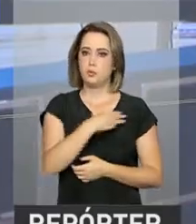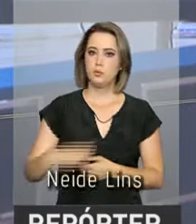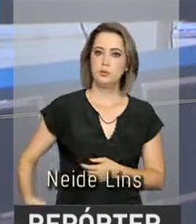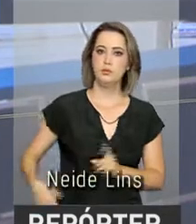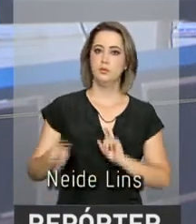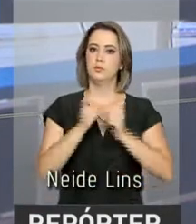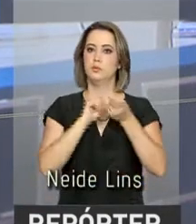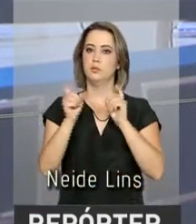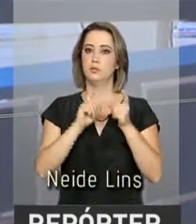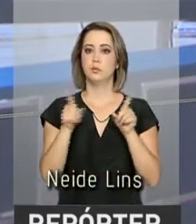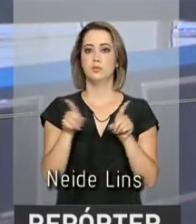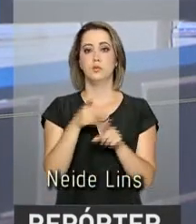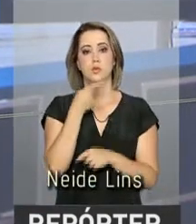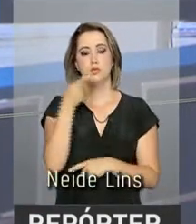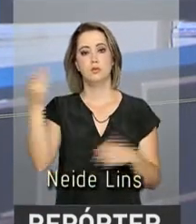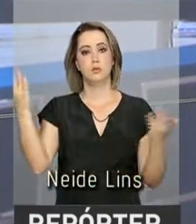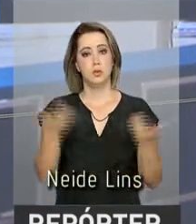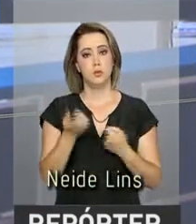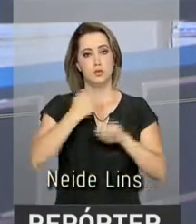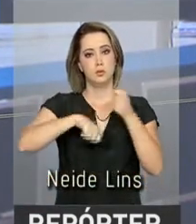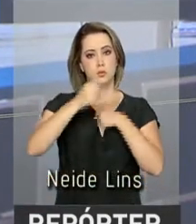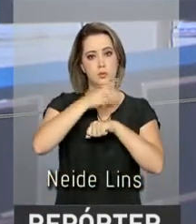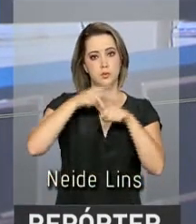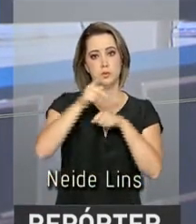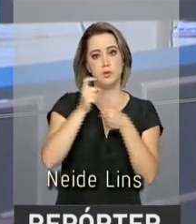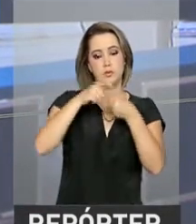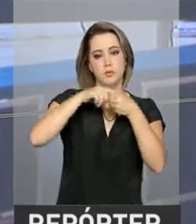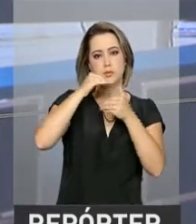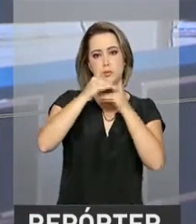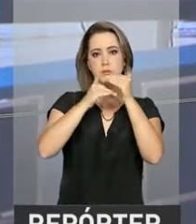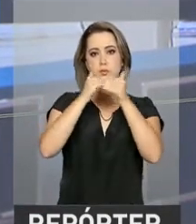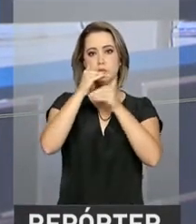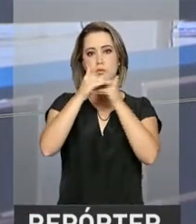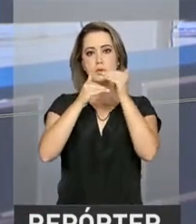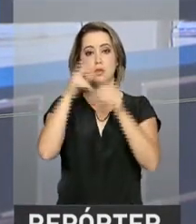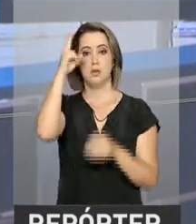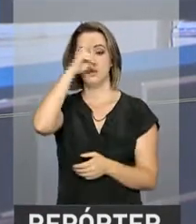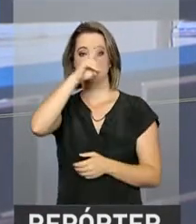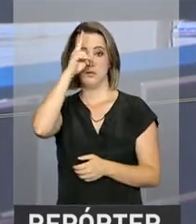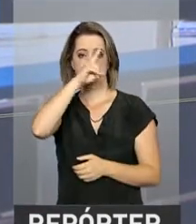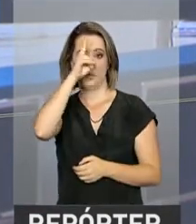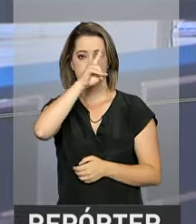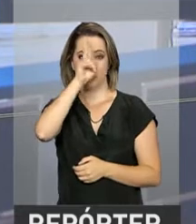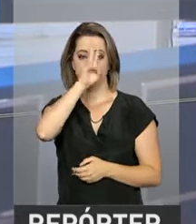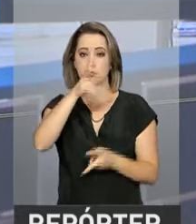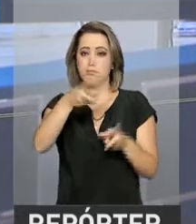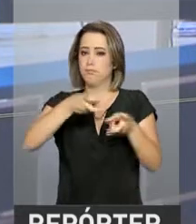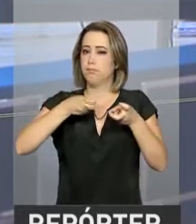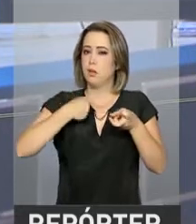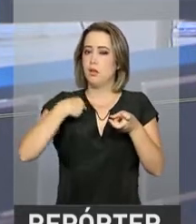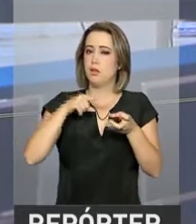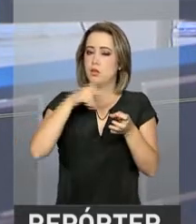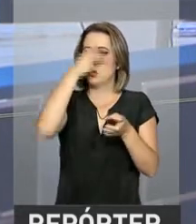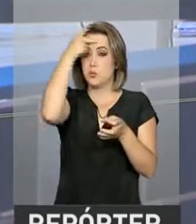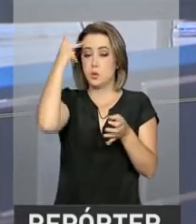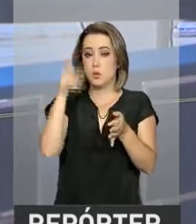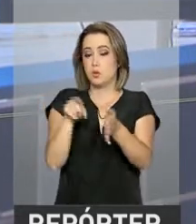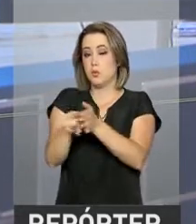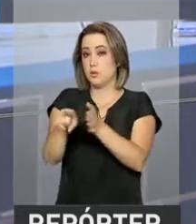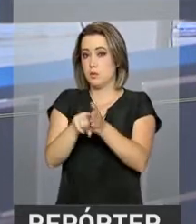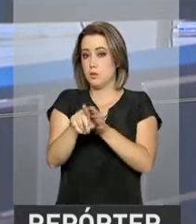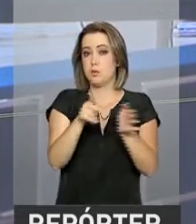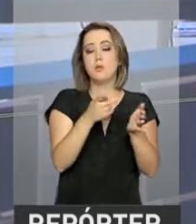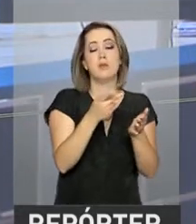ministro da Fazenda, Henrique Meirelles, disse que a economia do país está voltando a crescer. E lembrou a previsão de analistas para uma